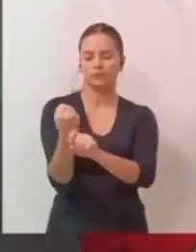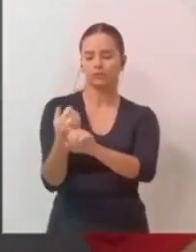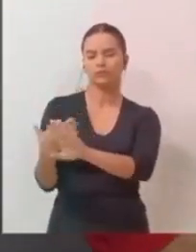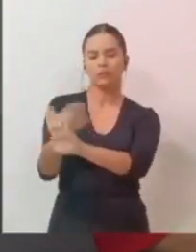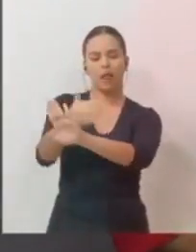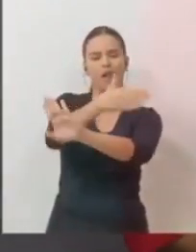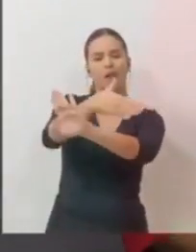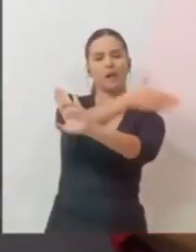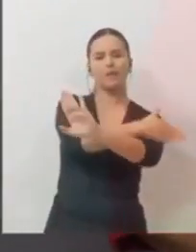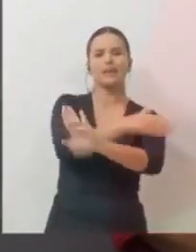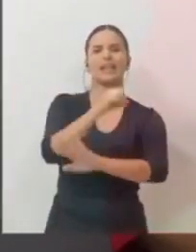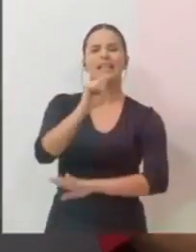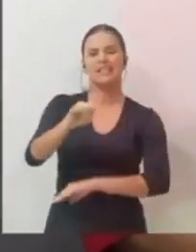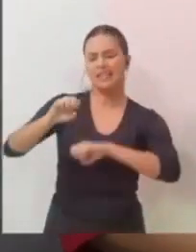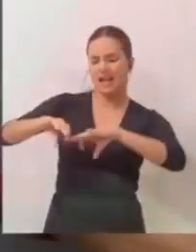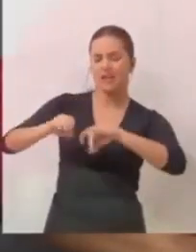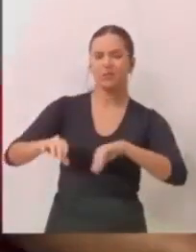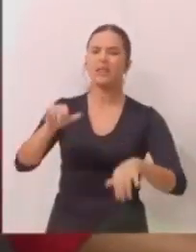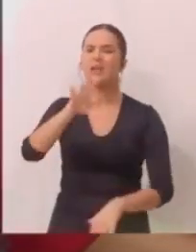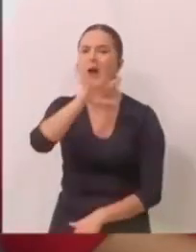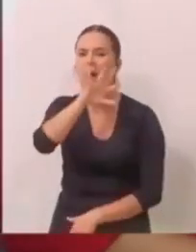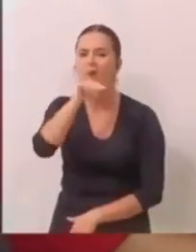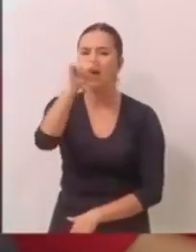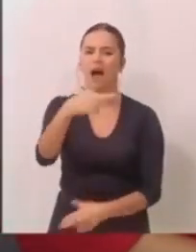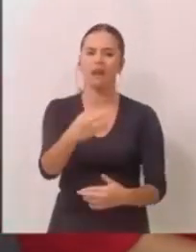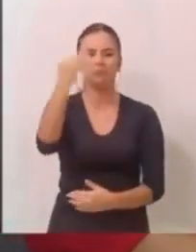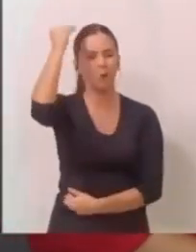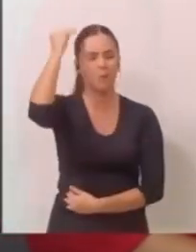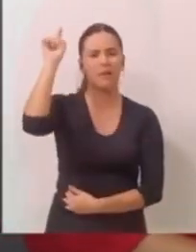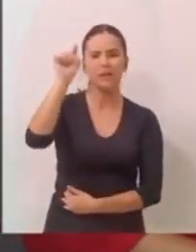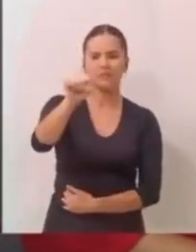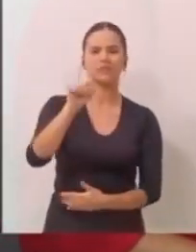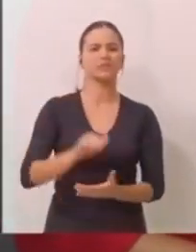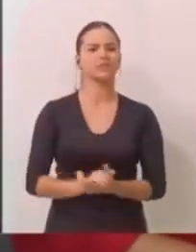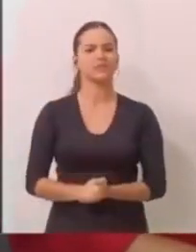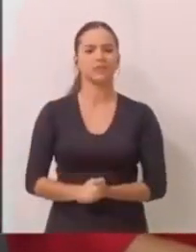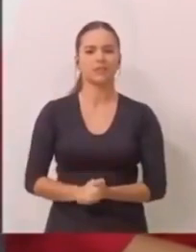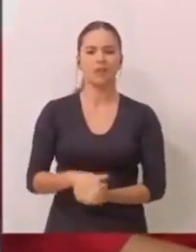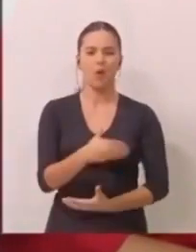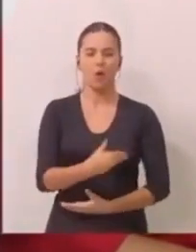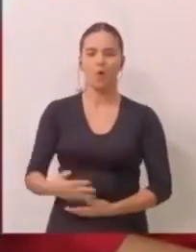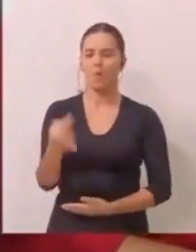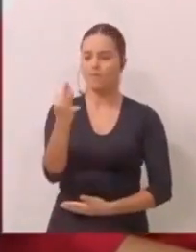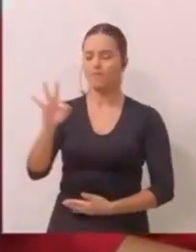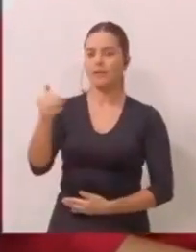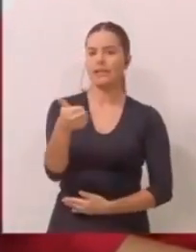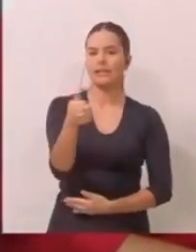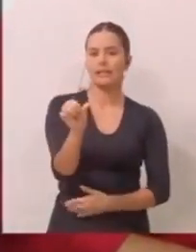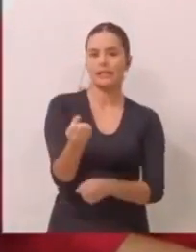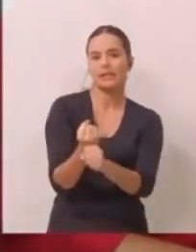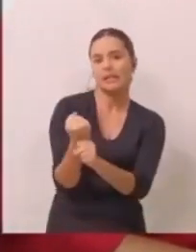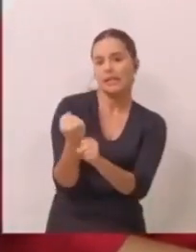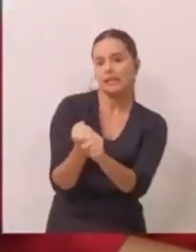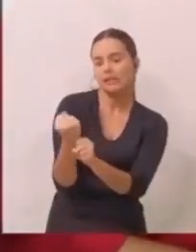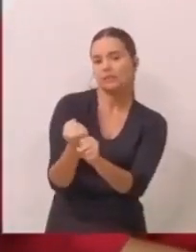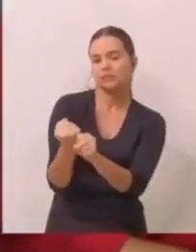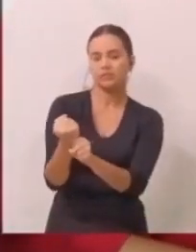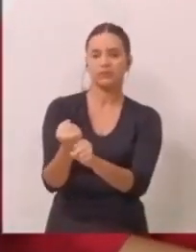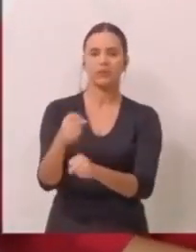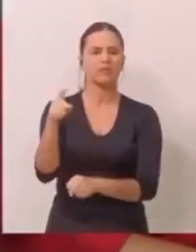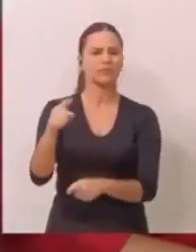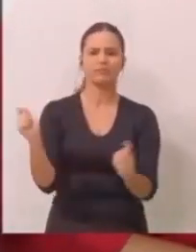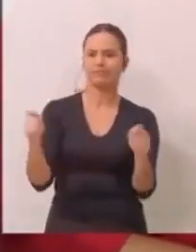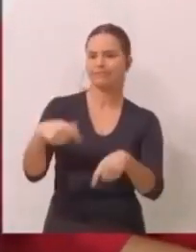educação padece, a culpada é você. Você esteve junto com o governo federal 16 anos no poder. Você foi